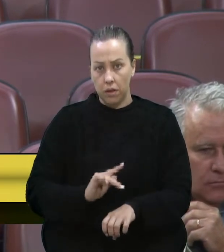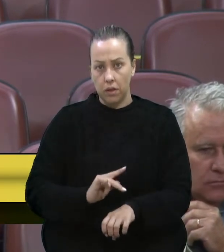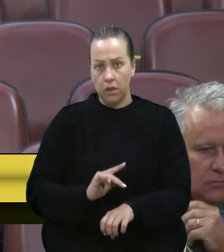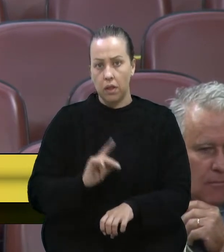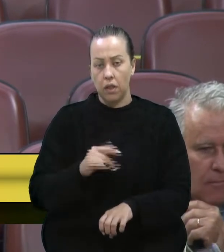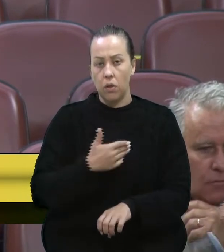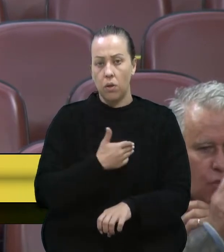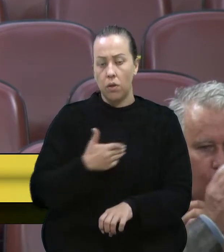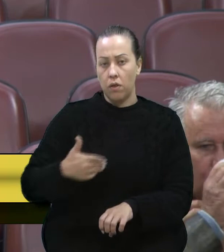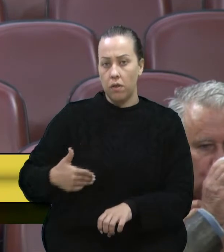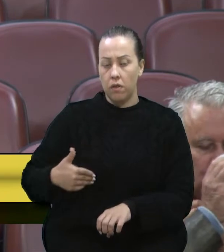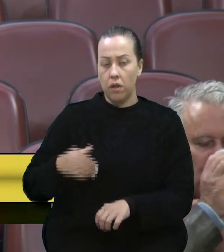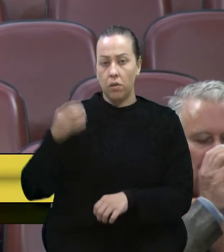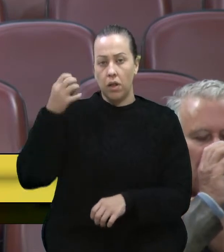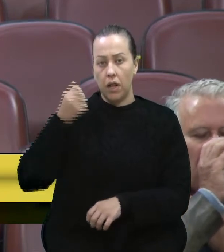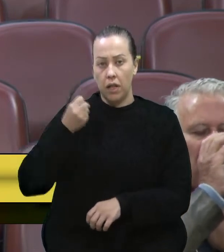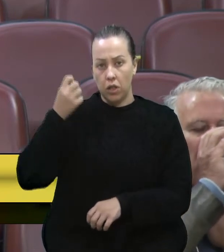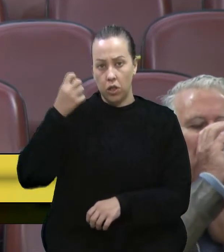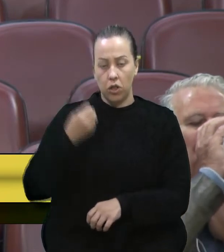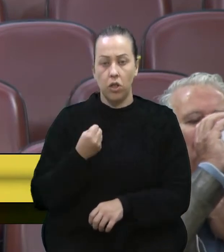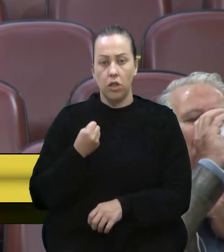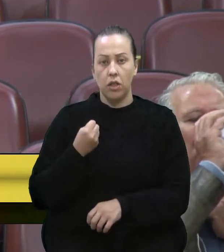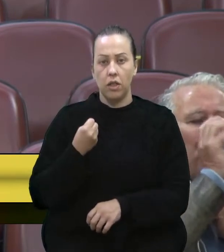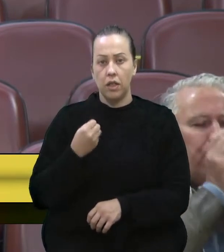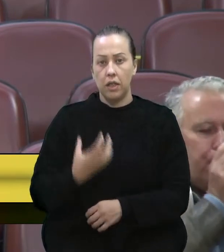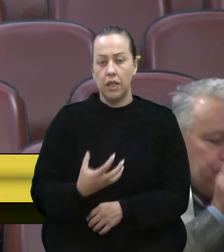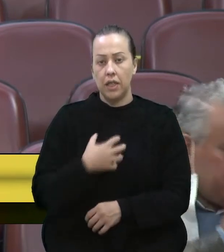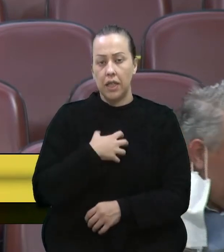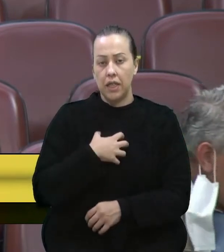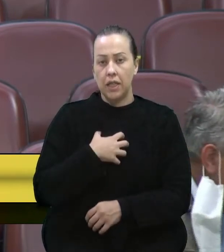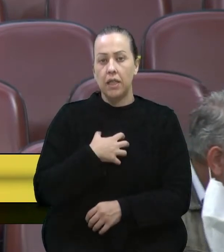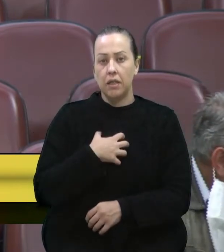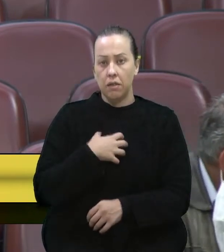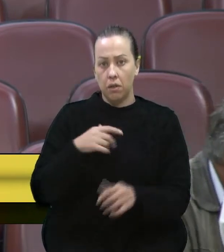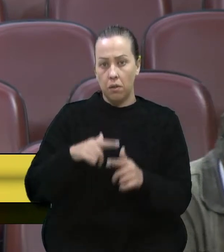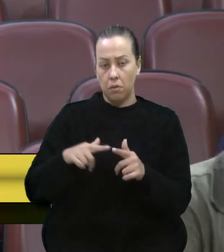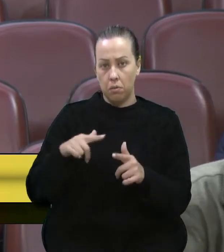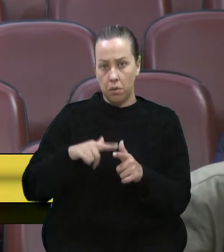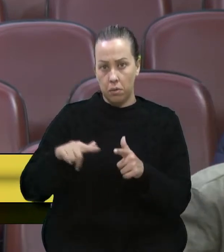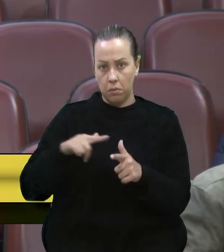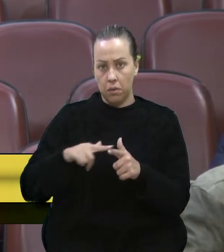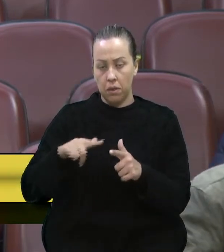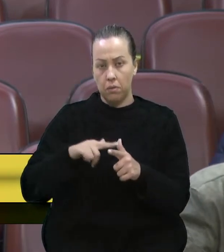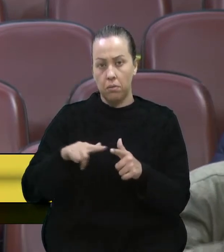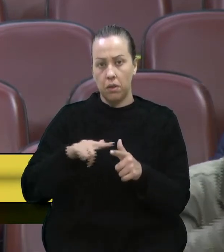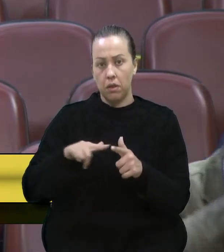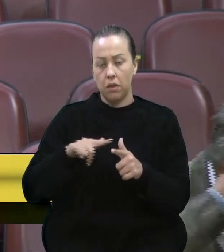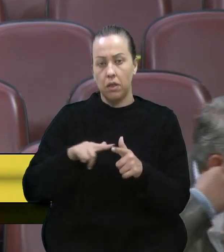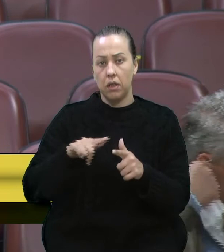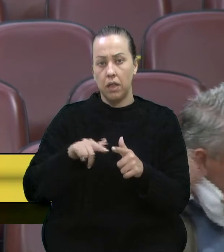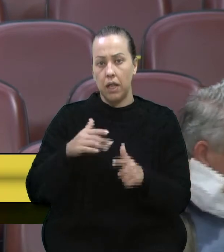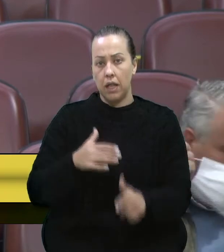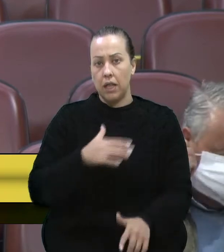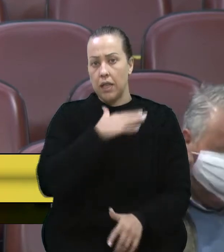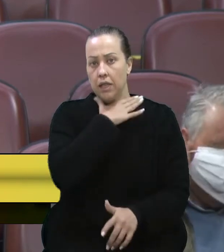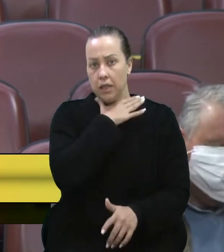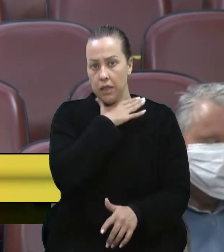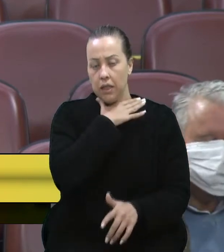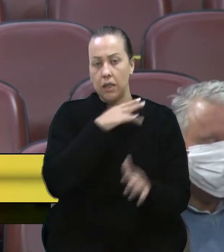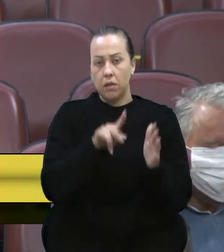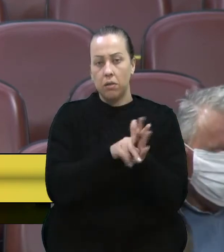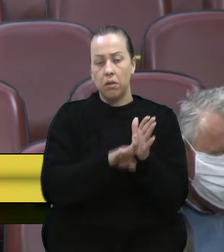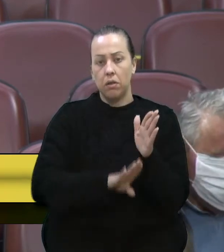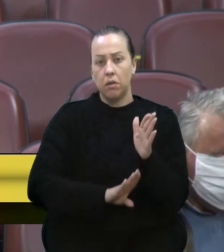governador, Eduardo Leite, sensível a esse problema, essa crise propiciada pelo